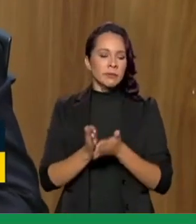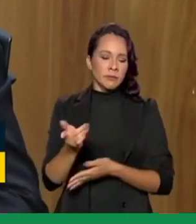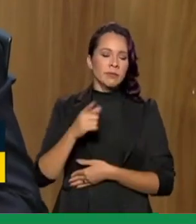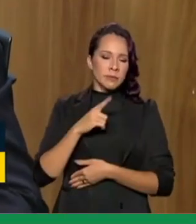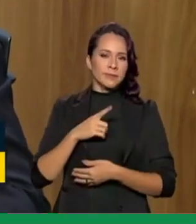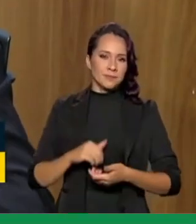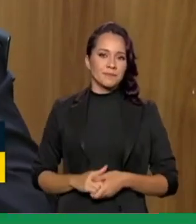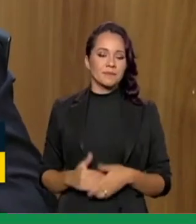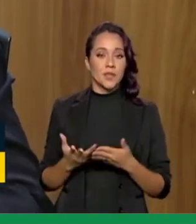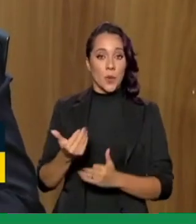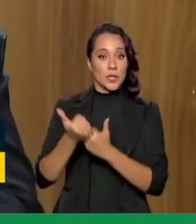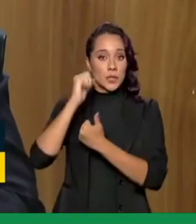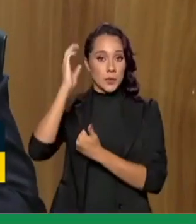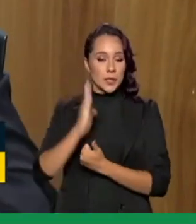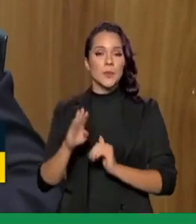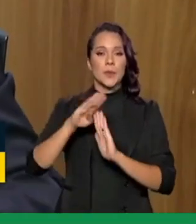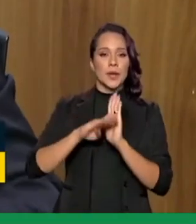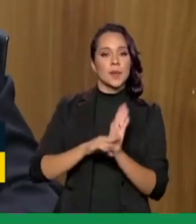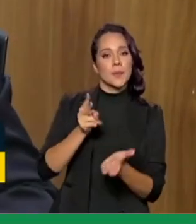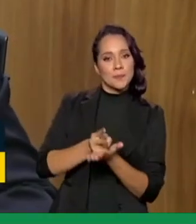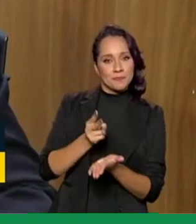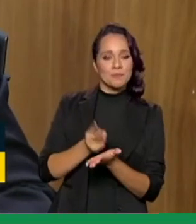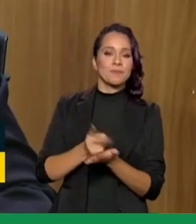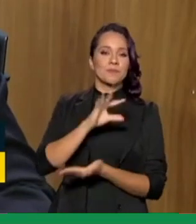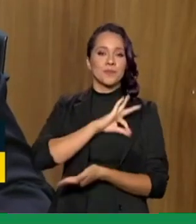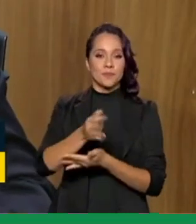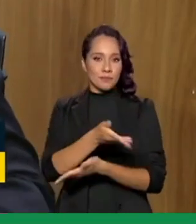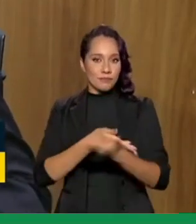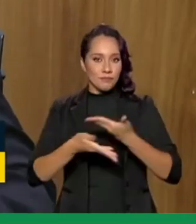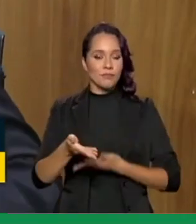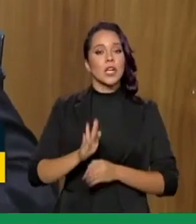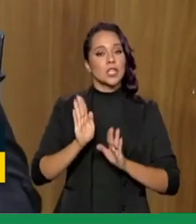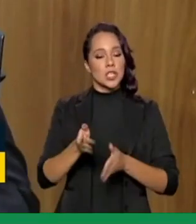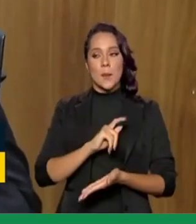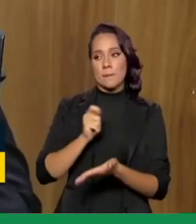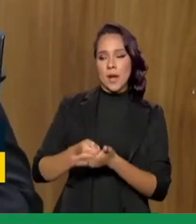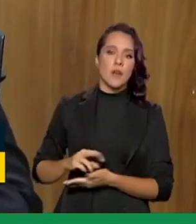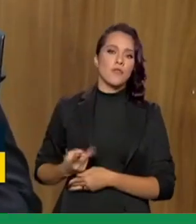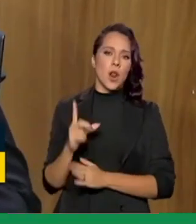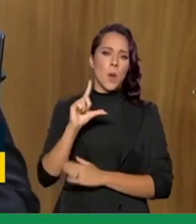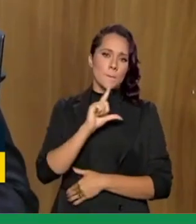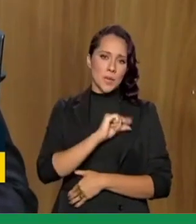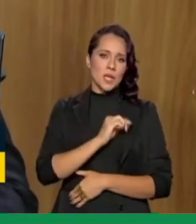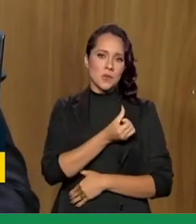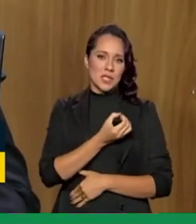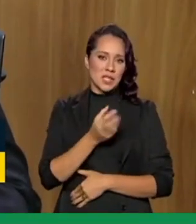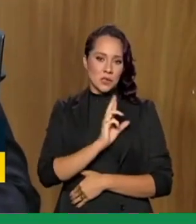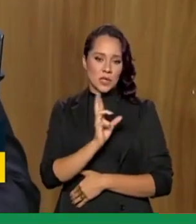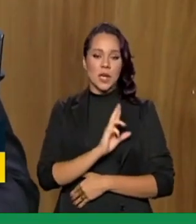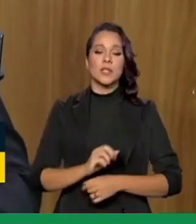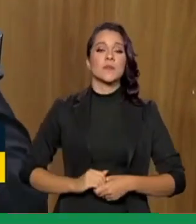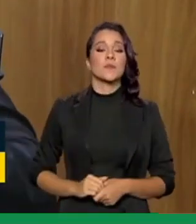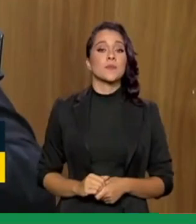se encontram. Então, o Auxílio Brasil, programa permanente de transferência de renda, já paga um mínimo de 600 reais por família